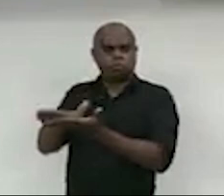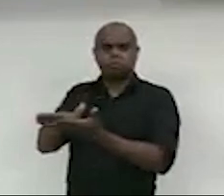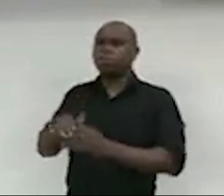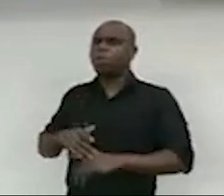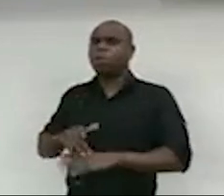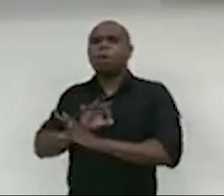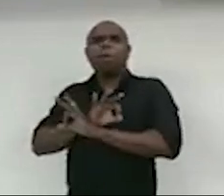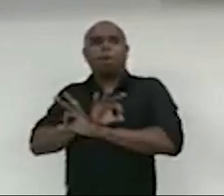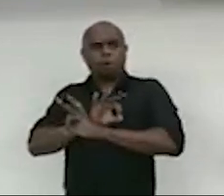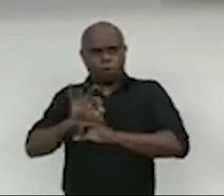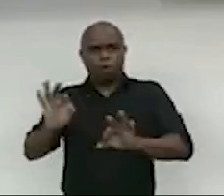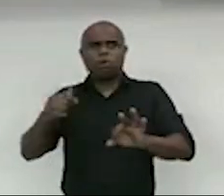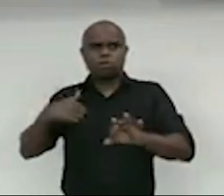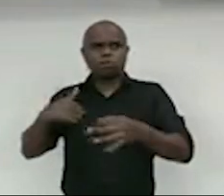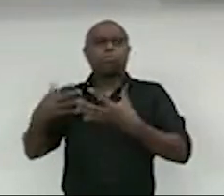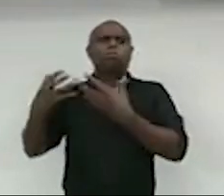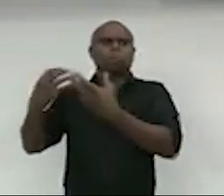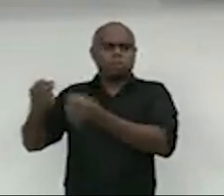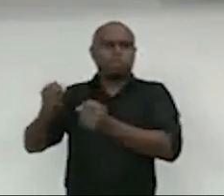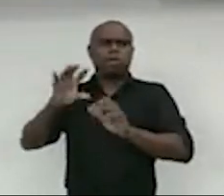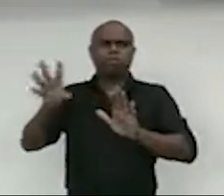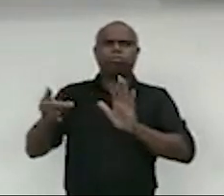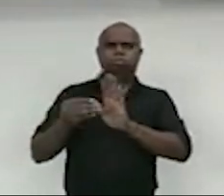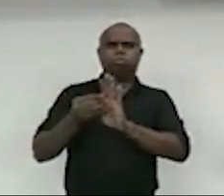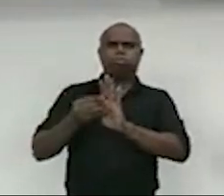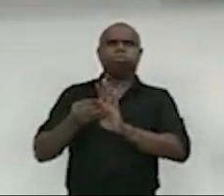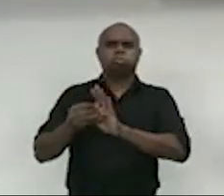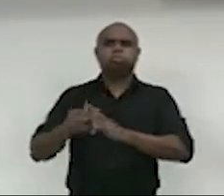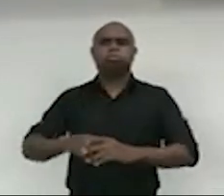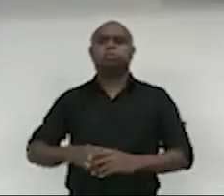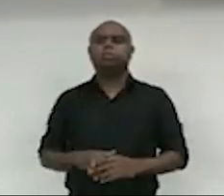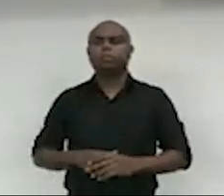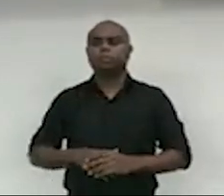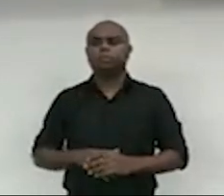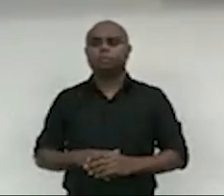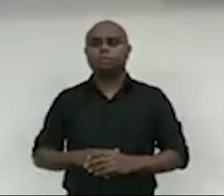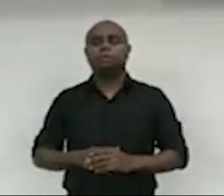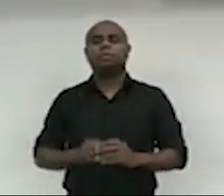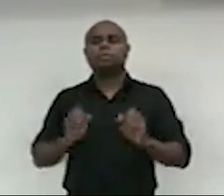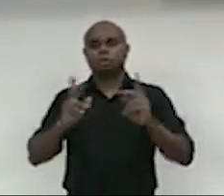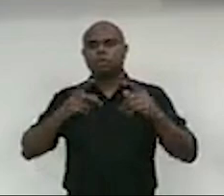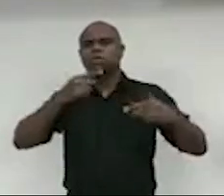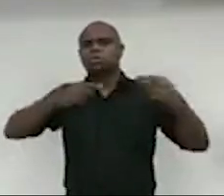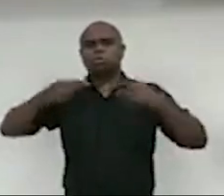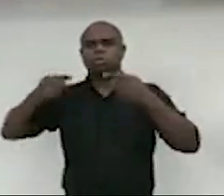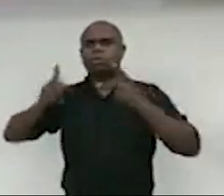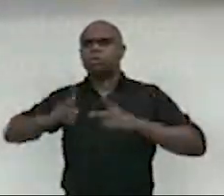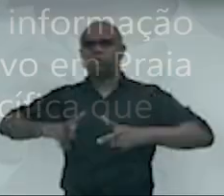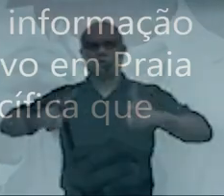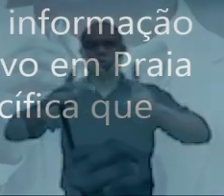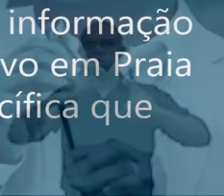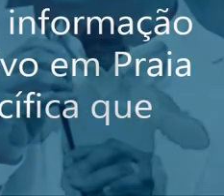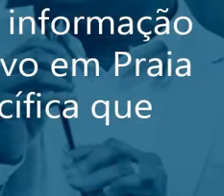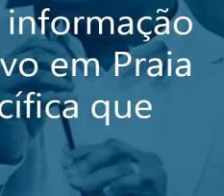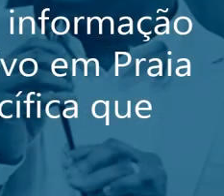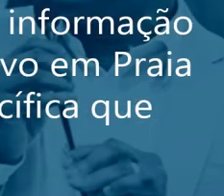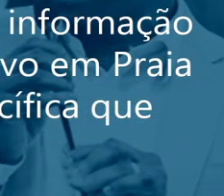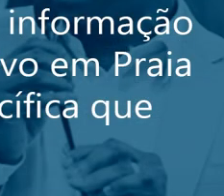colocado. Vereador, aceito sim. Com certeza aceito adendo sim. Aceita. Então, continua a discussão com a emenda do vereador Welton Silva.